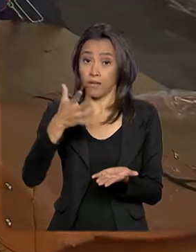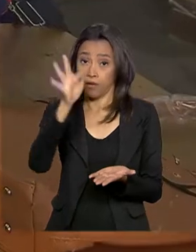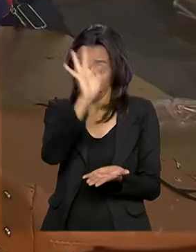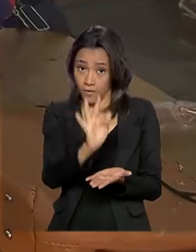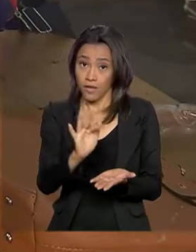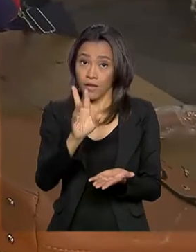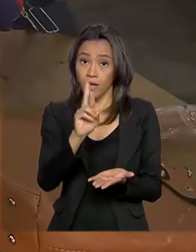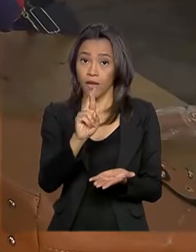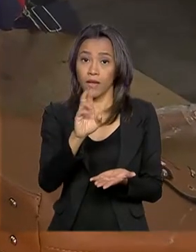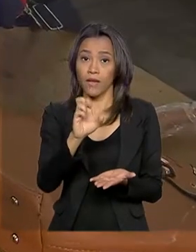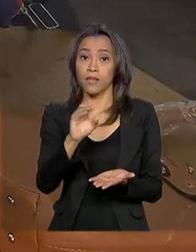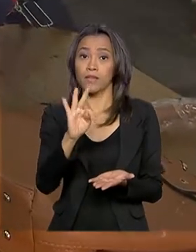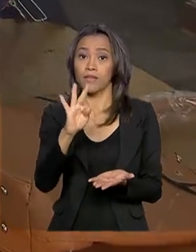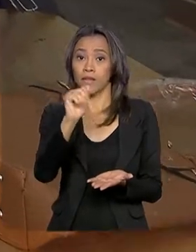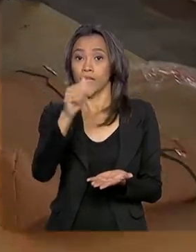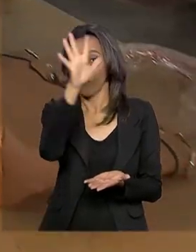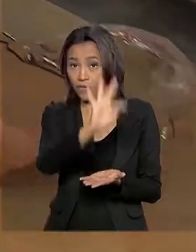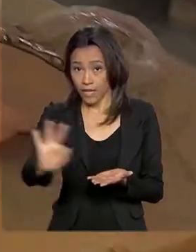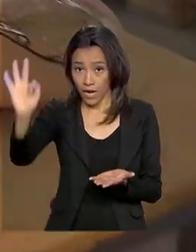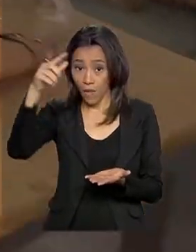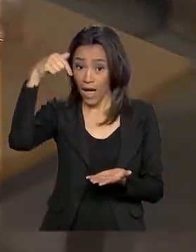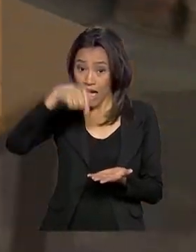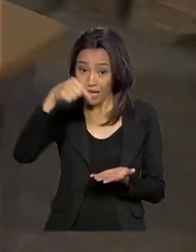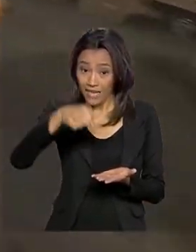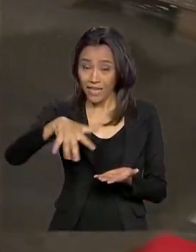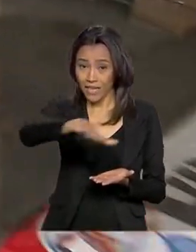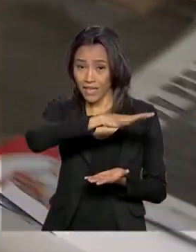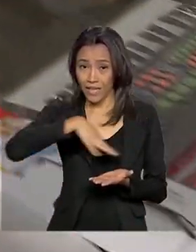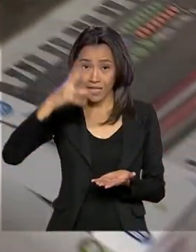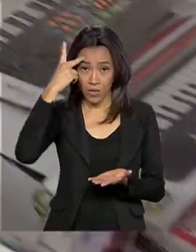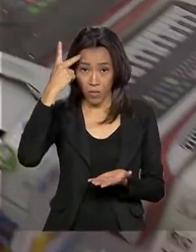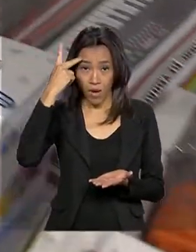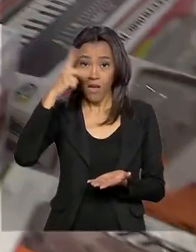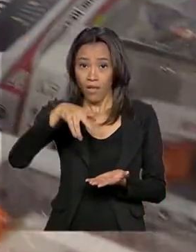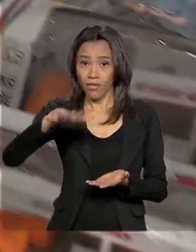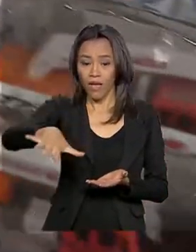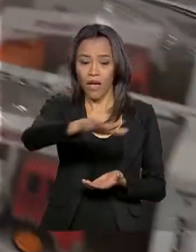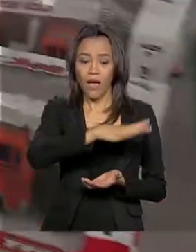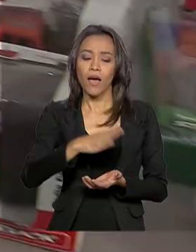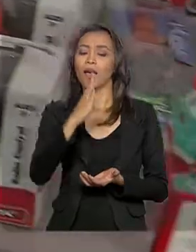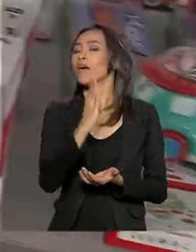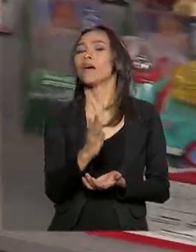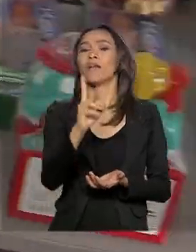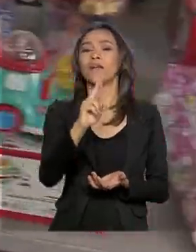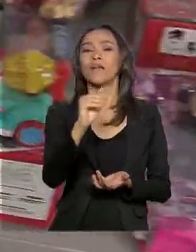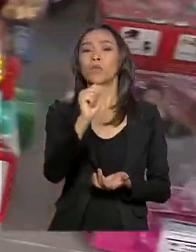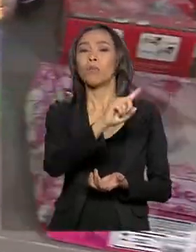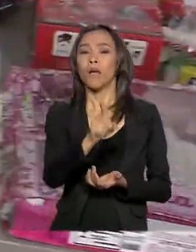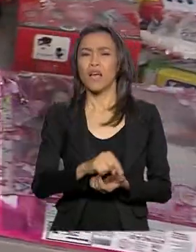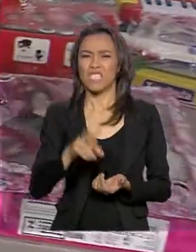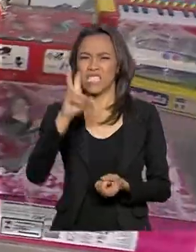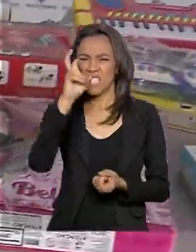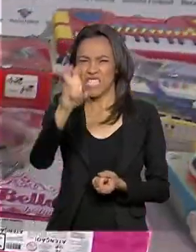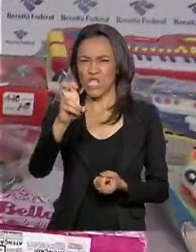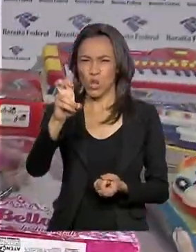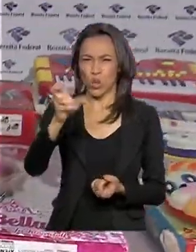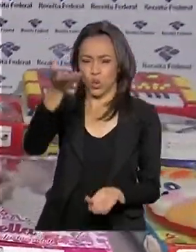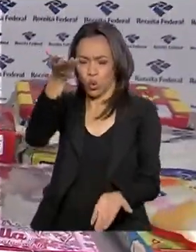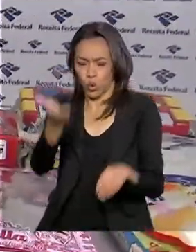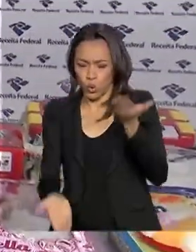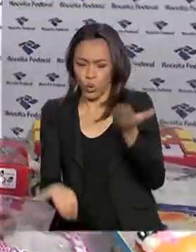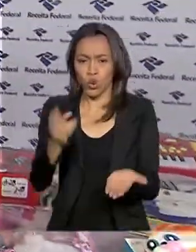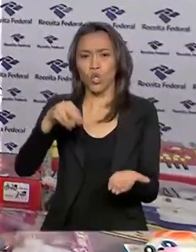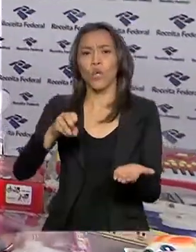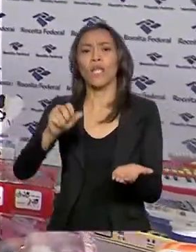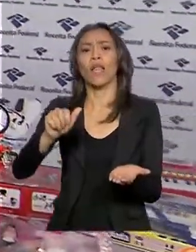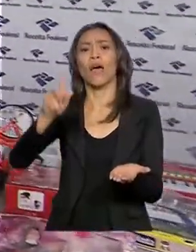apreendidos na região do Brás, aqui em São Paulo. Nesta semana, uma ação apreendeu 5 toneladas de roupas e calçados,